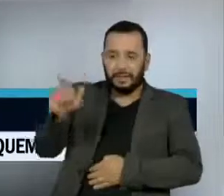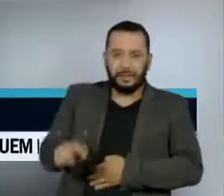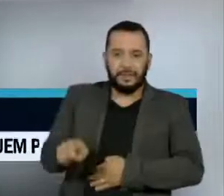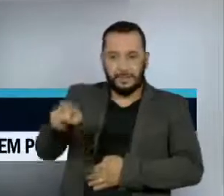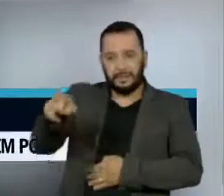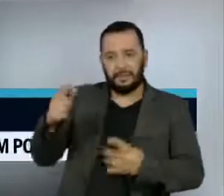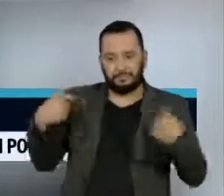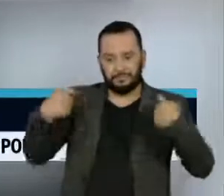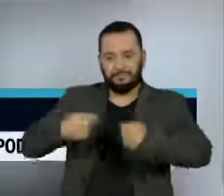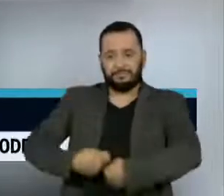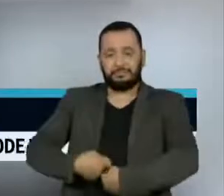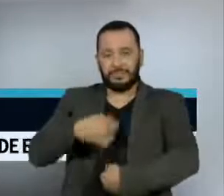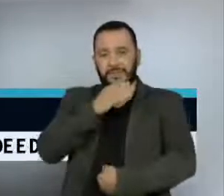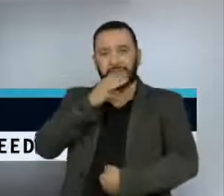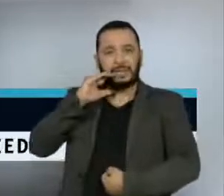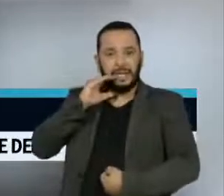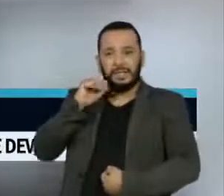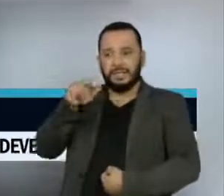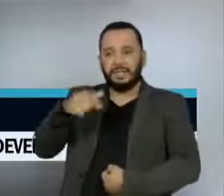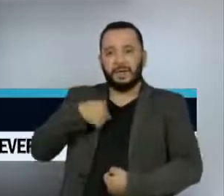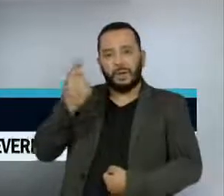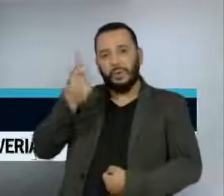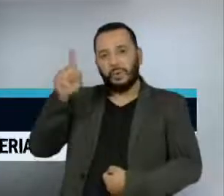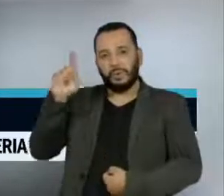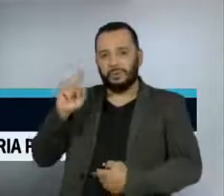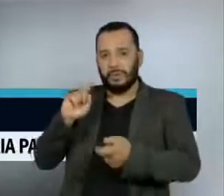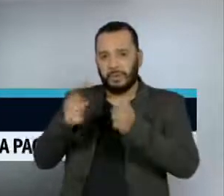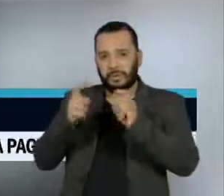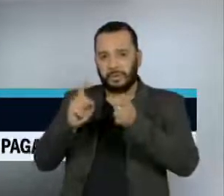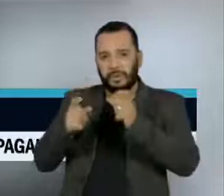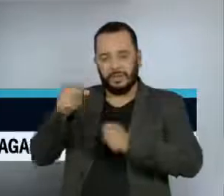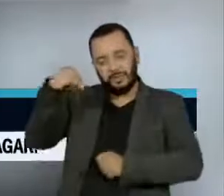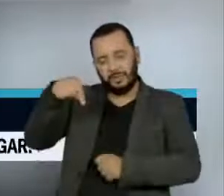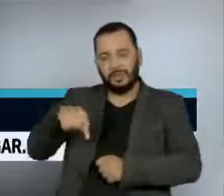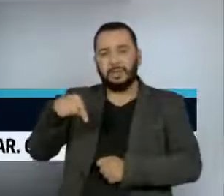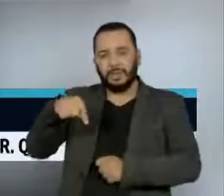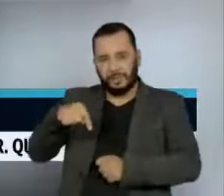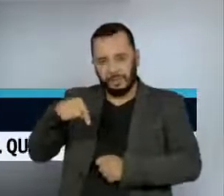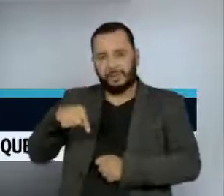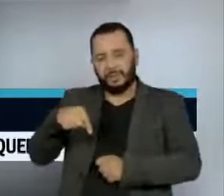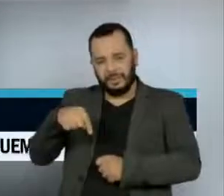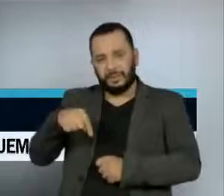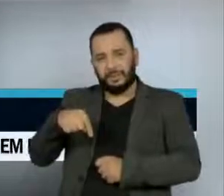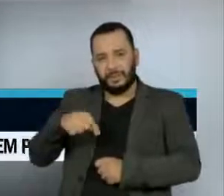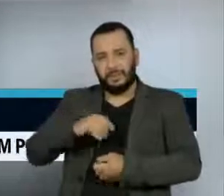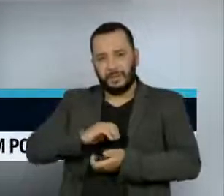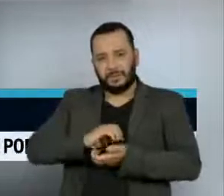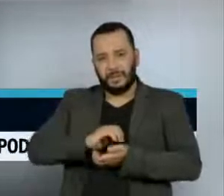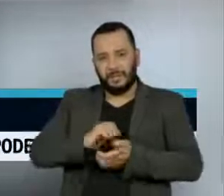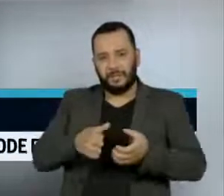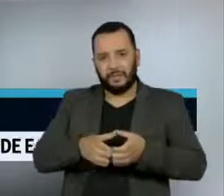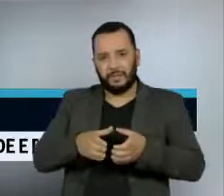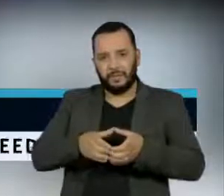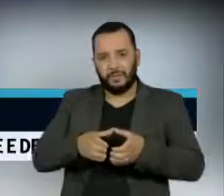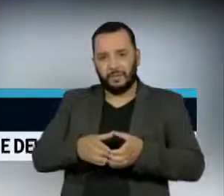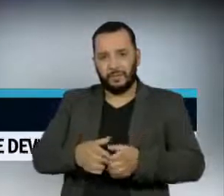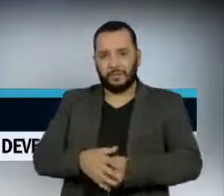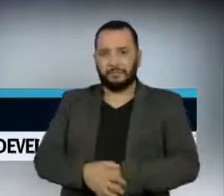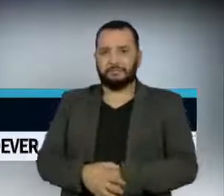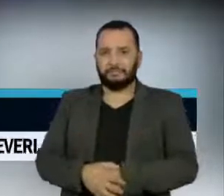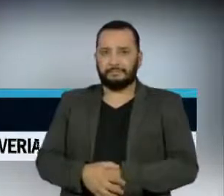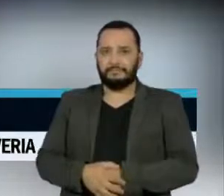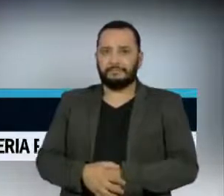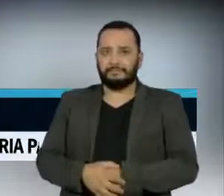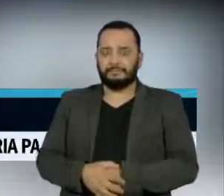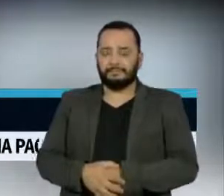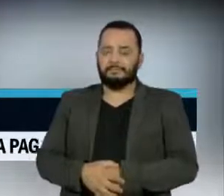Celso de Mello, pela sua última sessão jurisdicional neste colegiado. E me